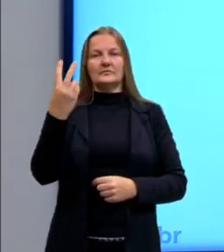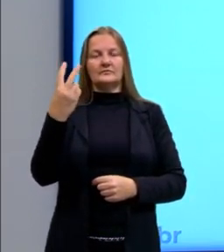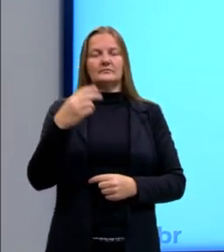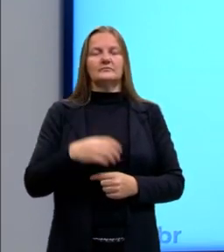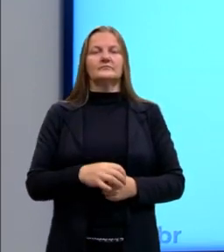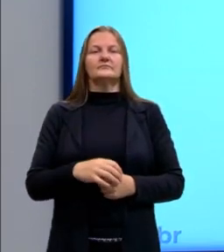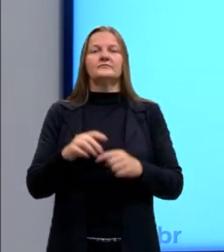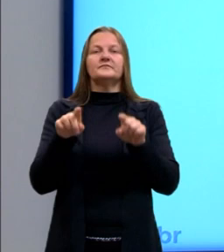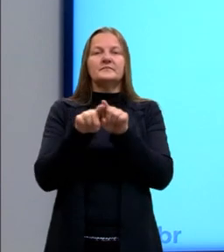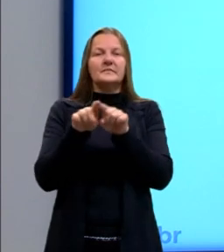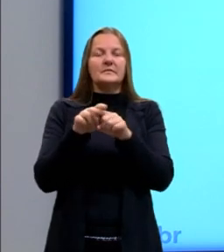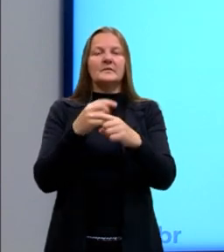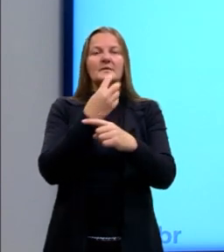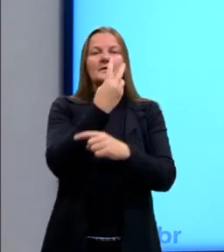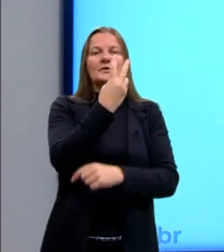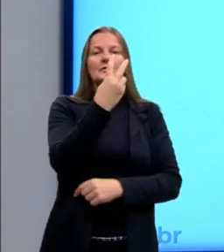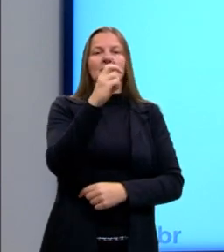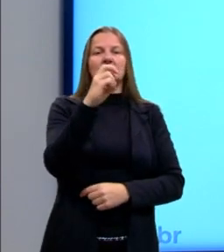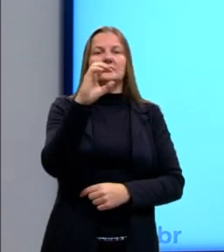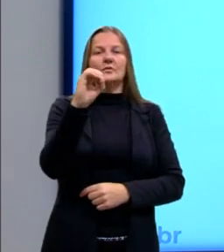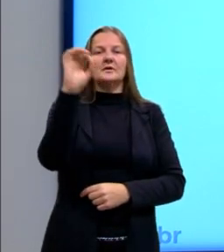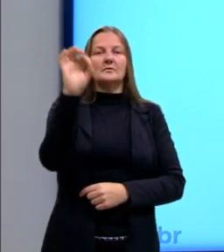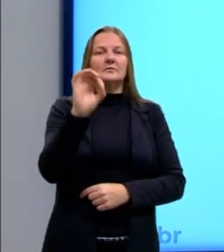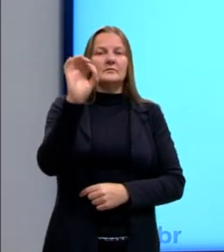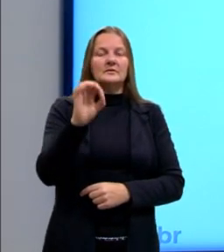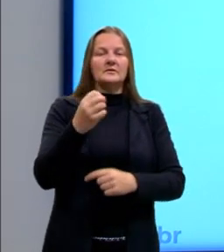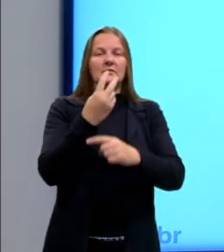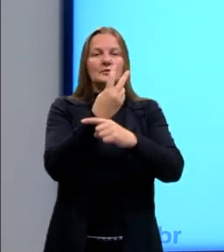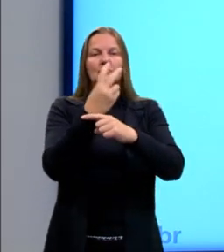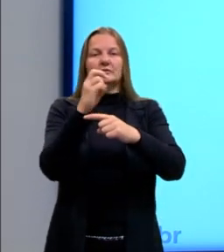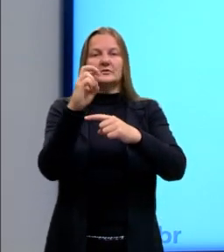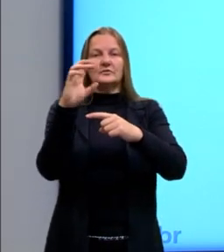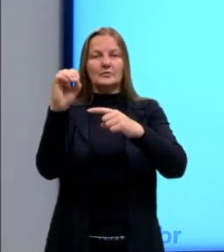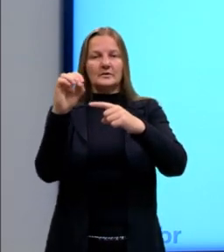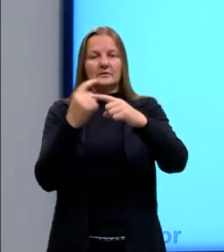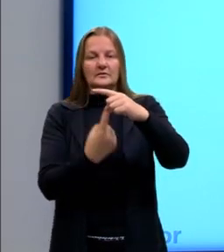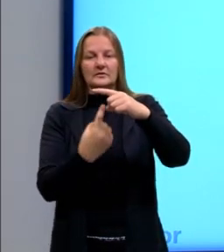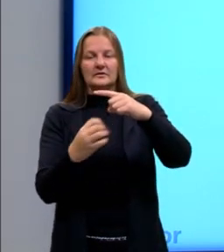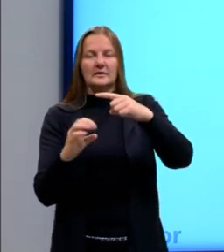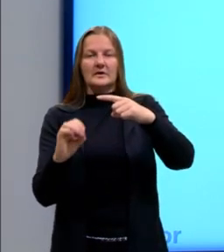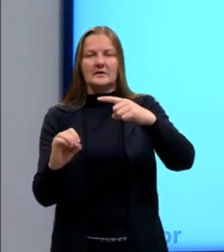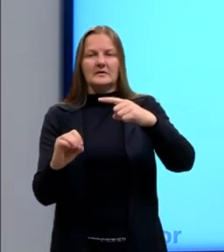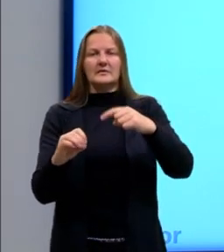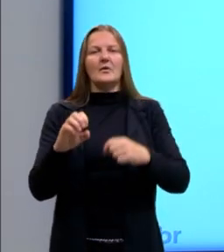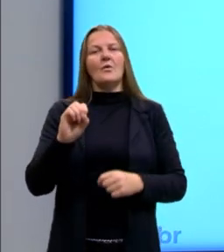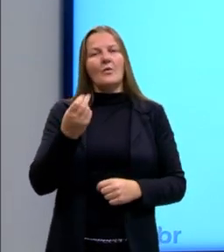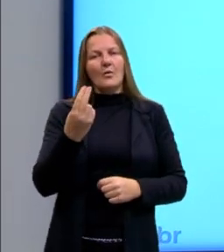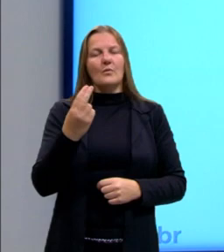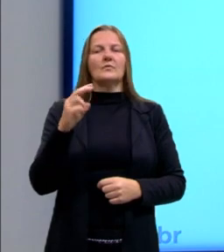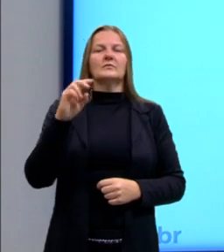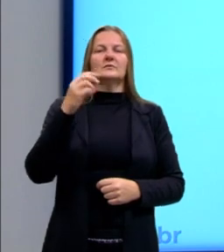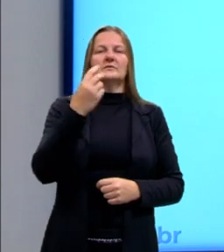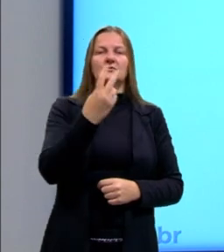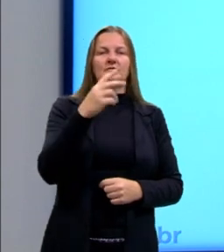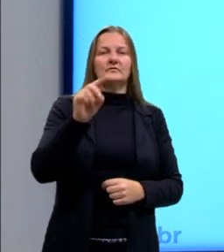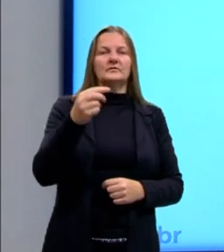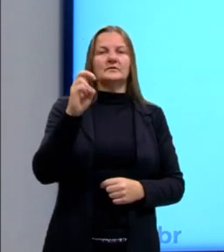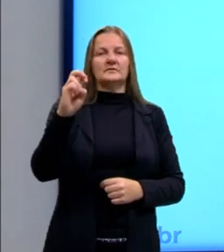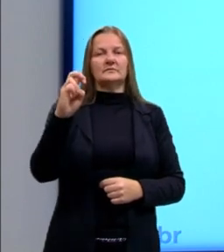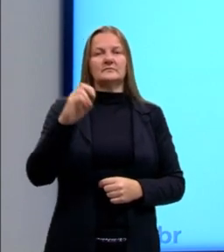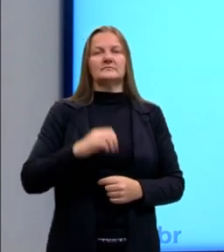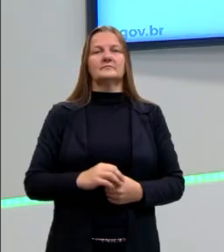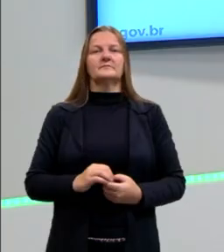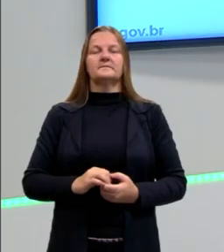E também aqui 250% é 250 por 100 ou 2,5.